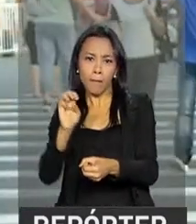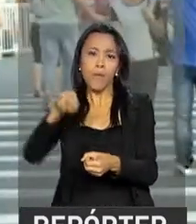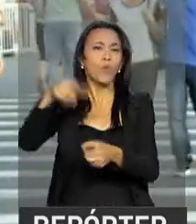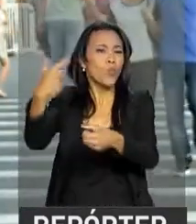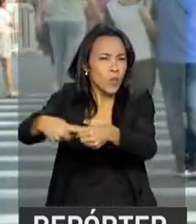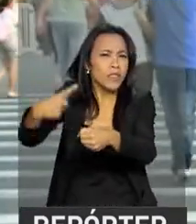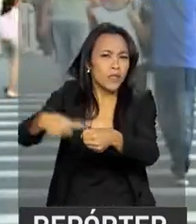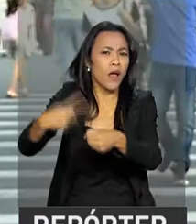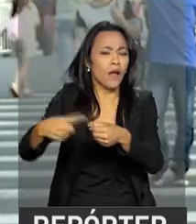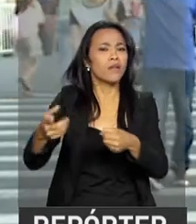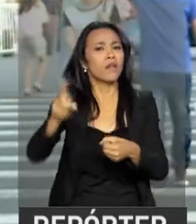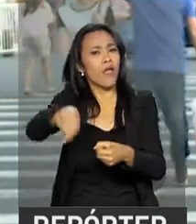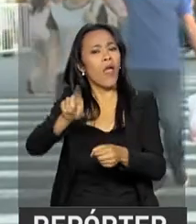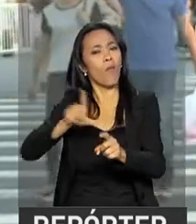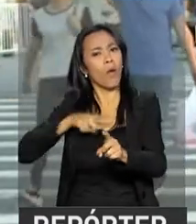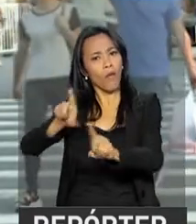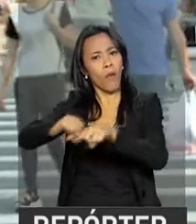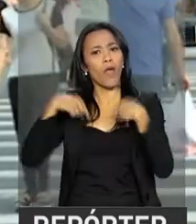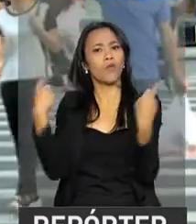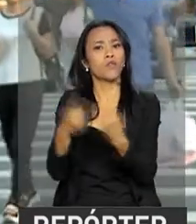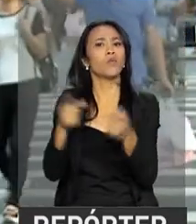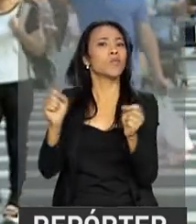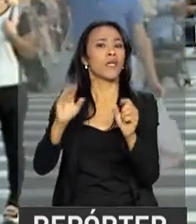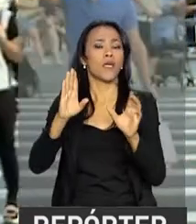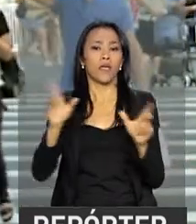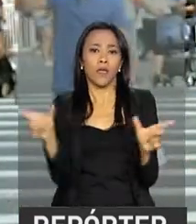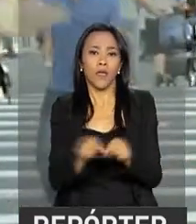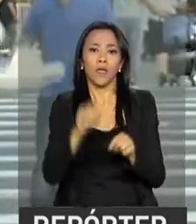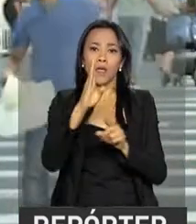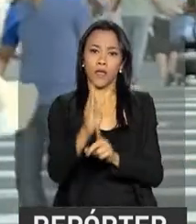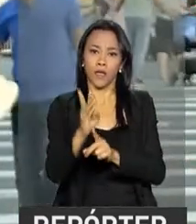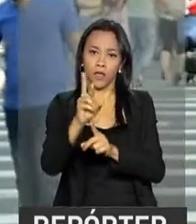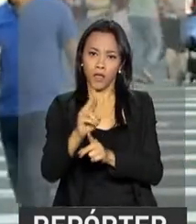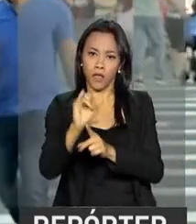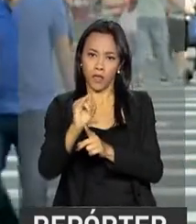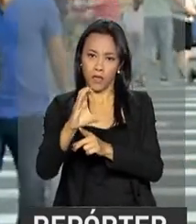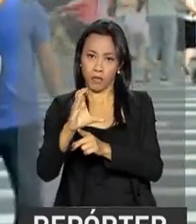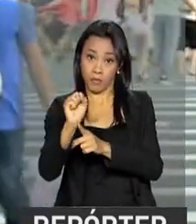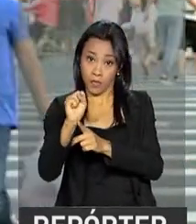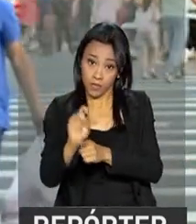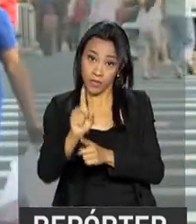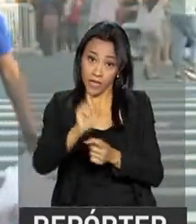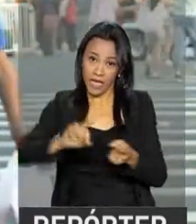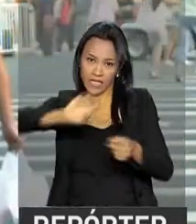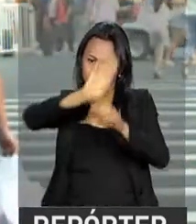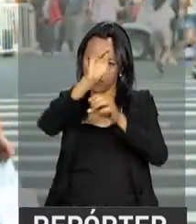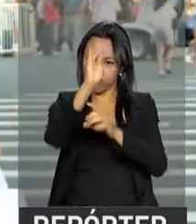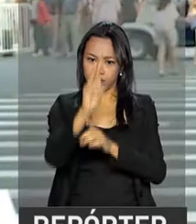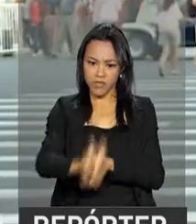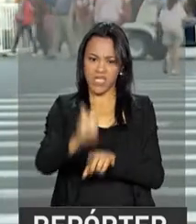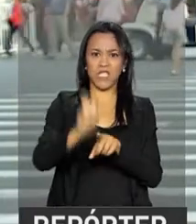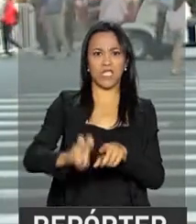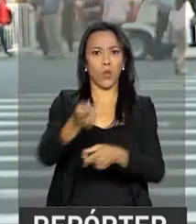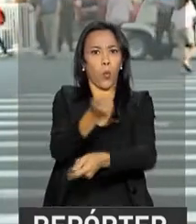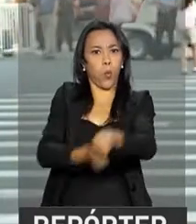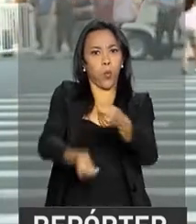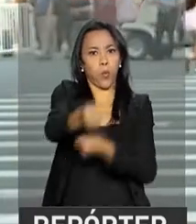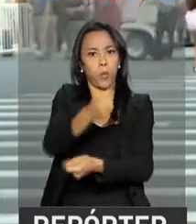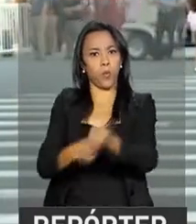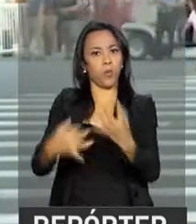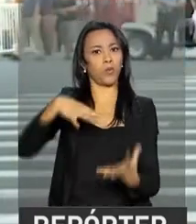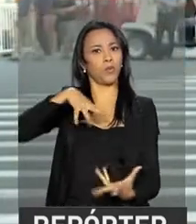onde participa da reunião de cúpula dos BRICS, o grupo das cinco principais economias em desenvolvimento do mundo.